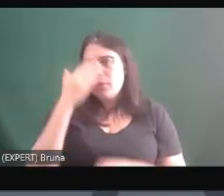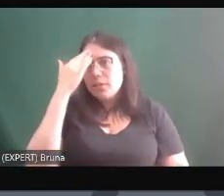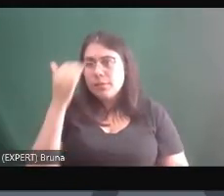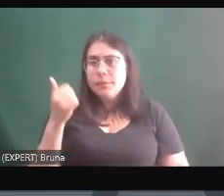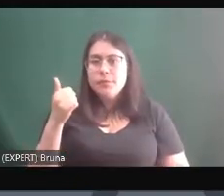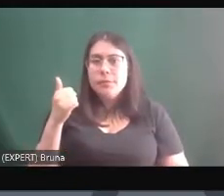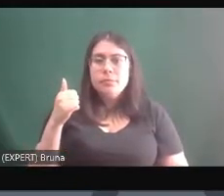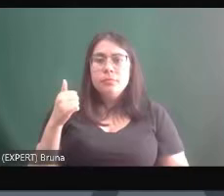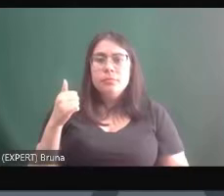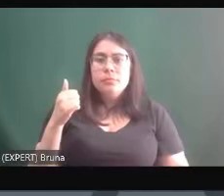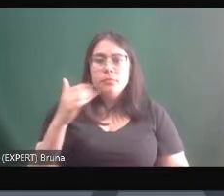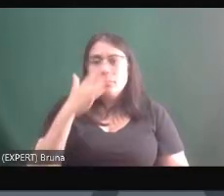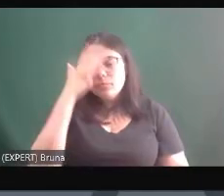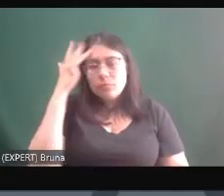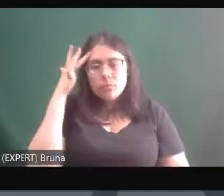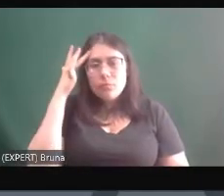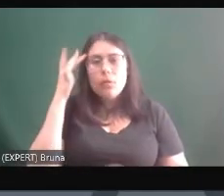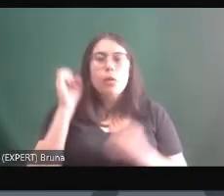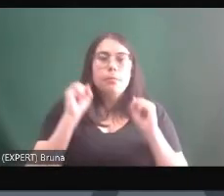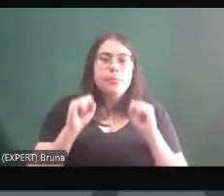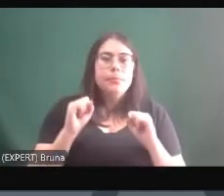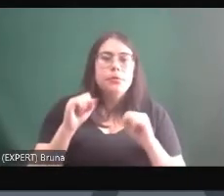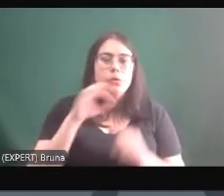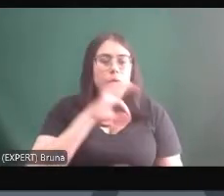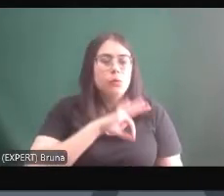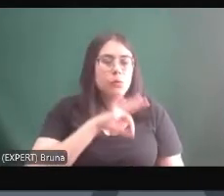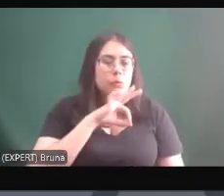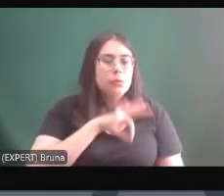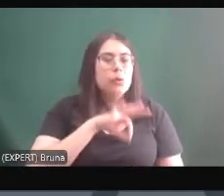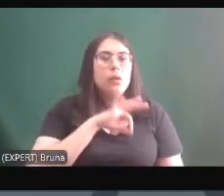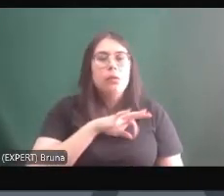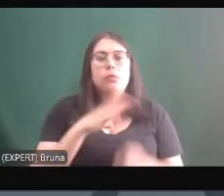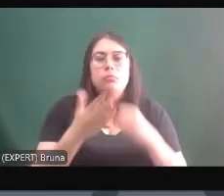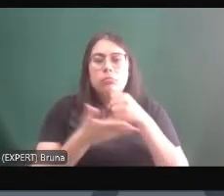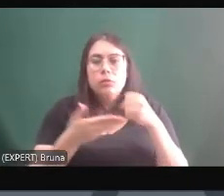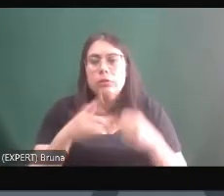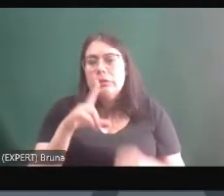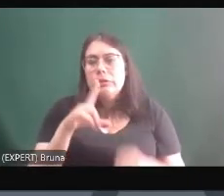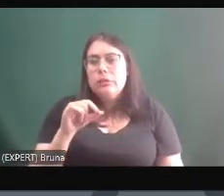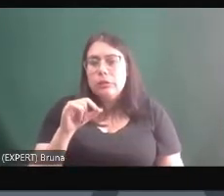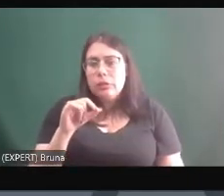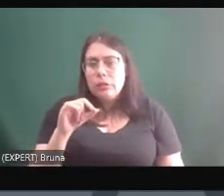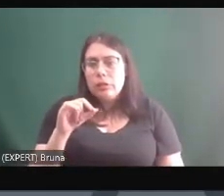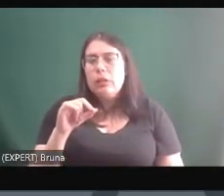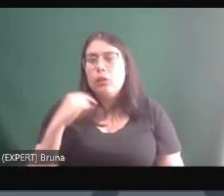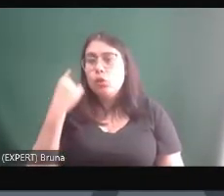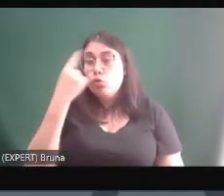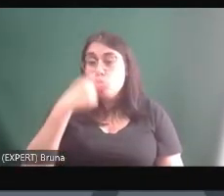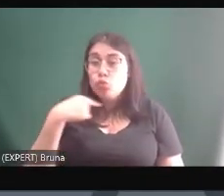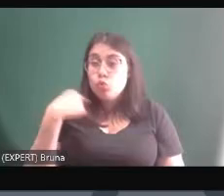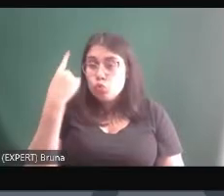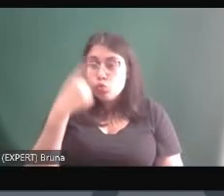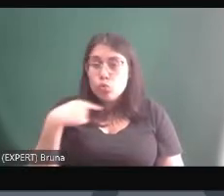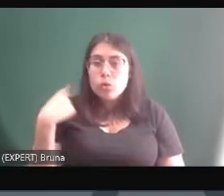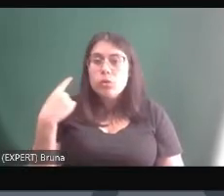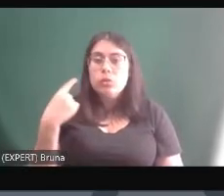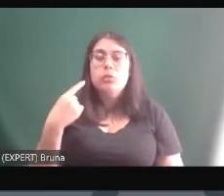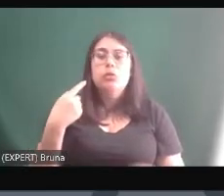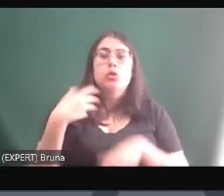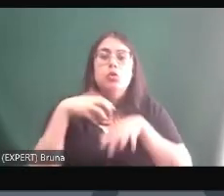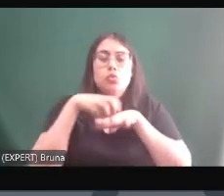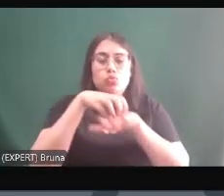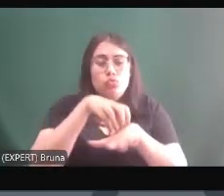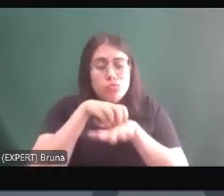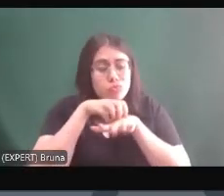a pessoa pode ganhar um salário mínimo trabalhar 10 horas por dia a vida é dura pegar transportes